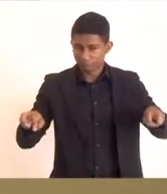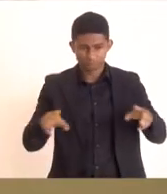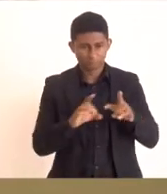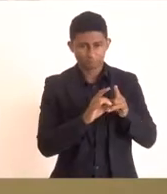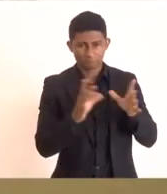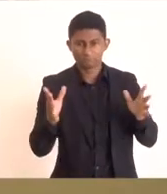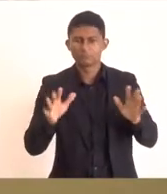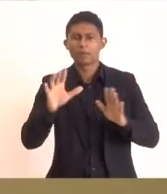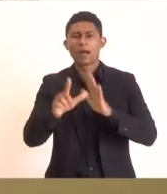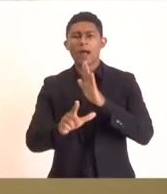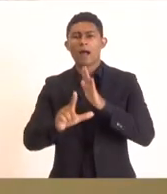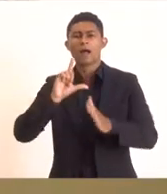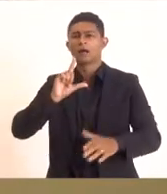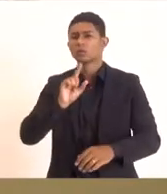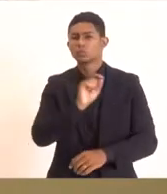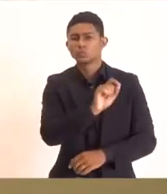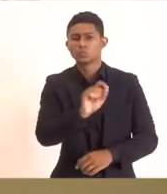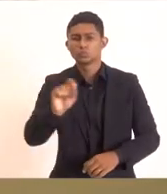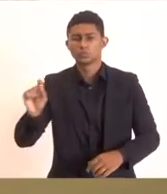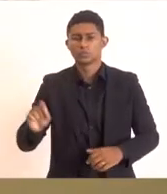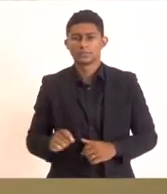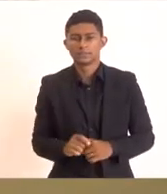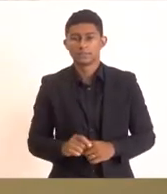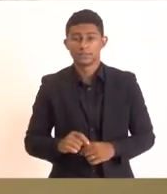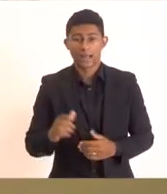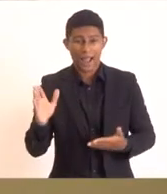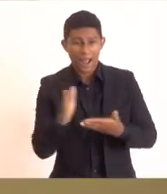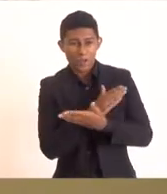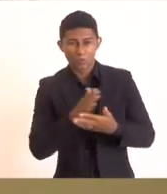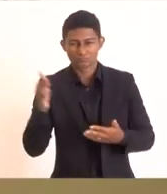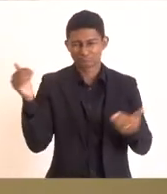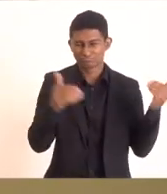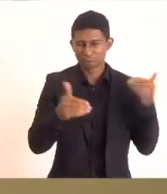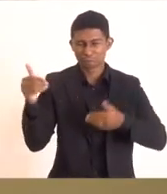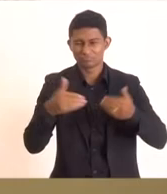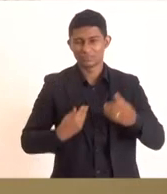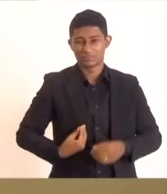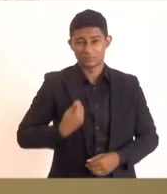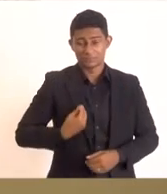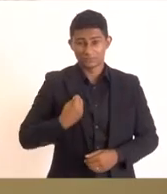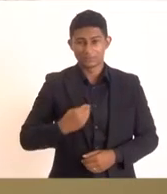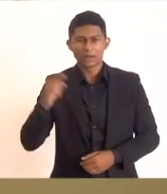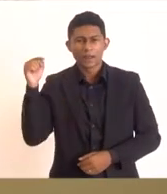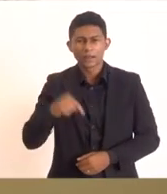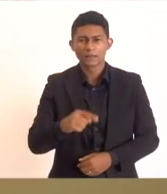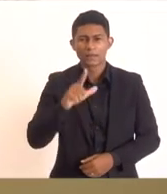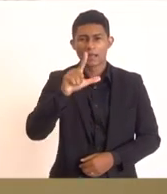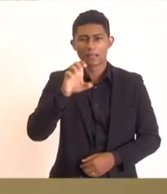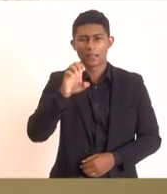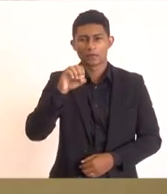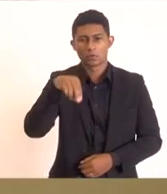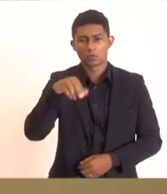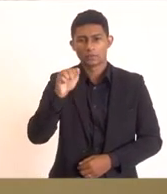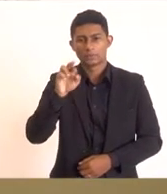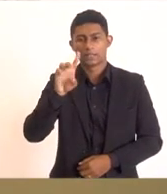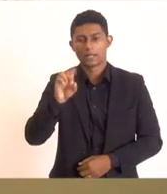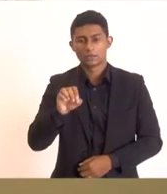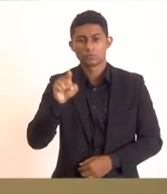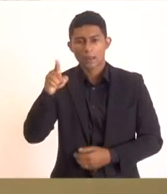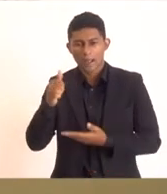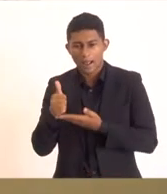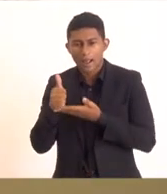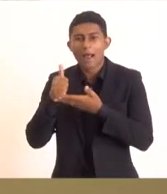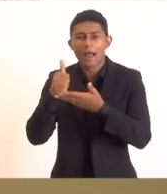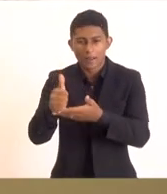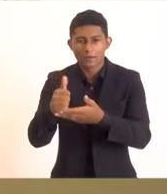Antes, porém, deixo aqui alguns presentes. Está presente Leonardo Pinto, assessor da presidência